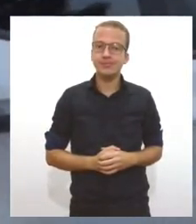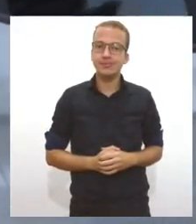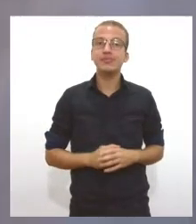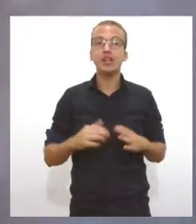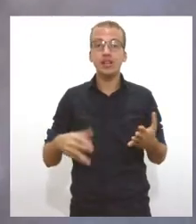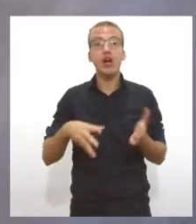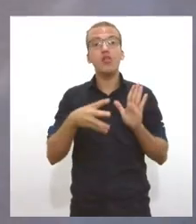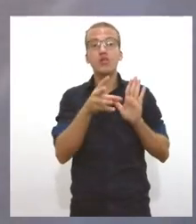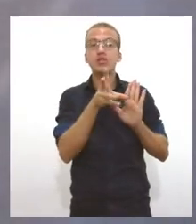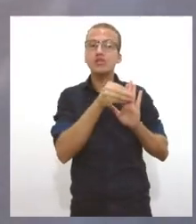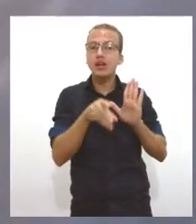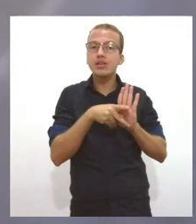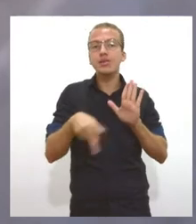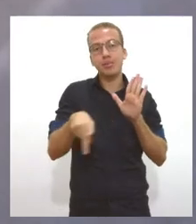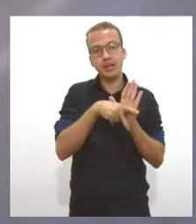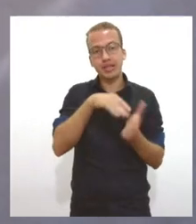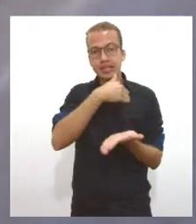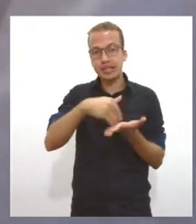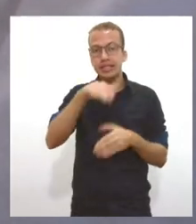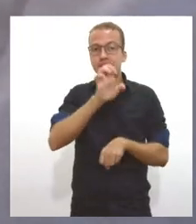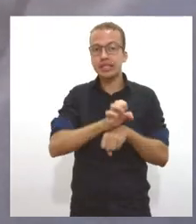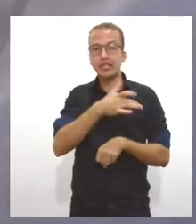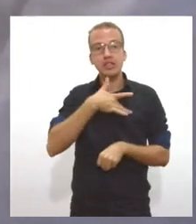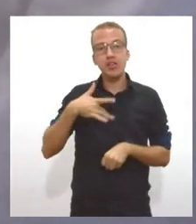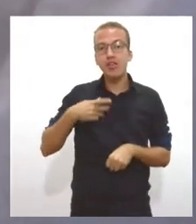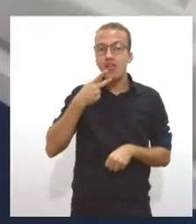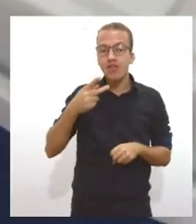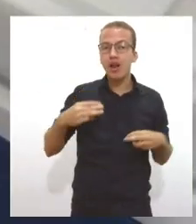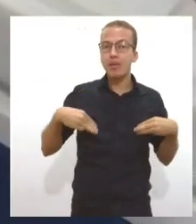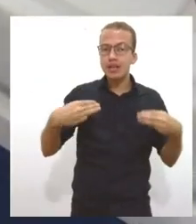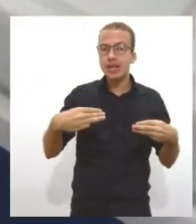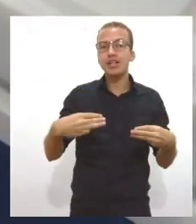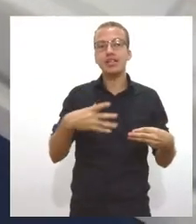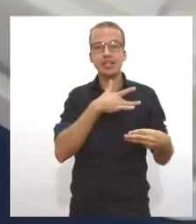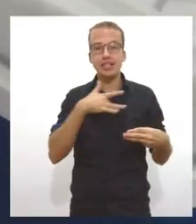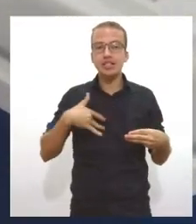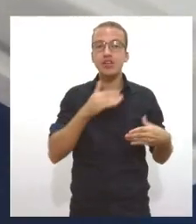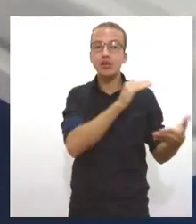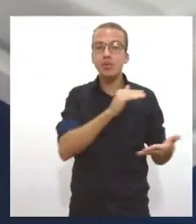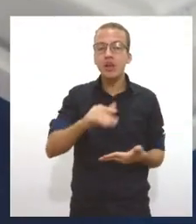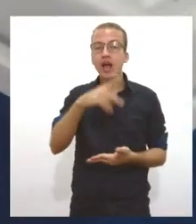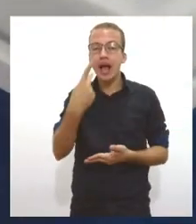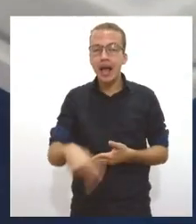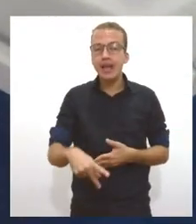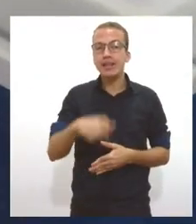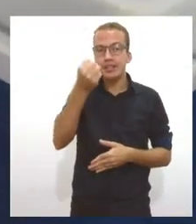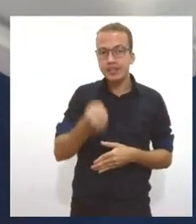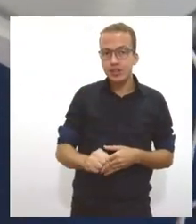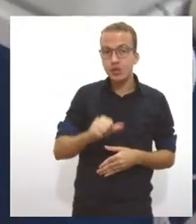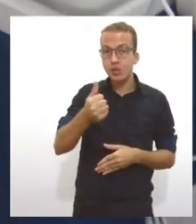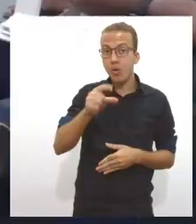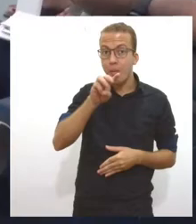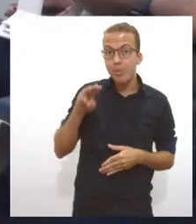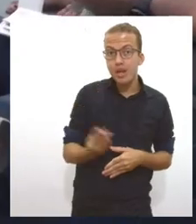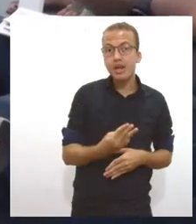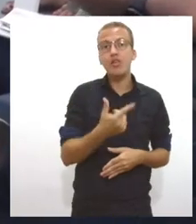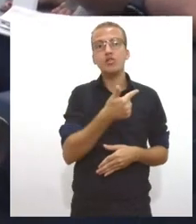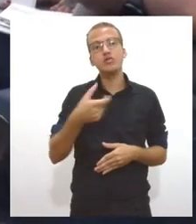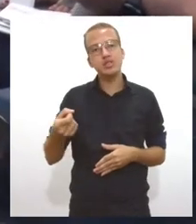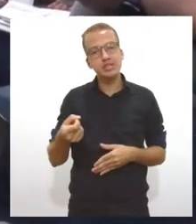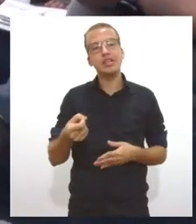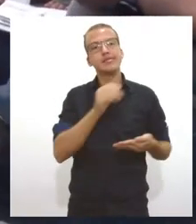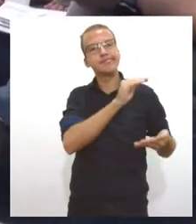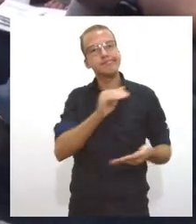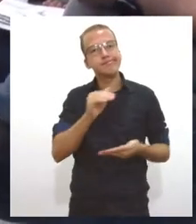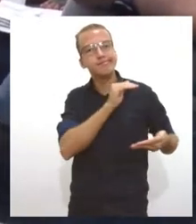Saúde, o Ministério da Saúde já distribuiu em Sergipe 1 milhão e 200 doses de imunizantes. Em todo o